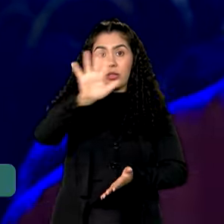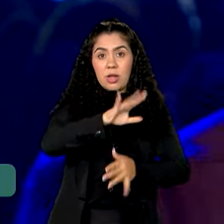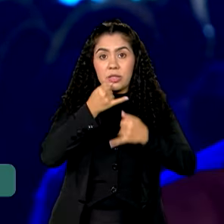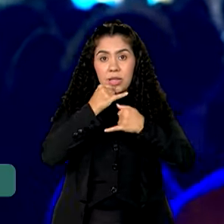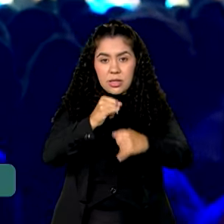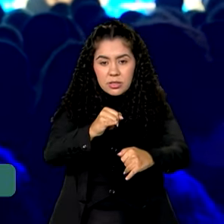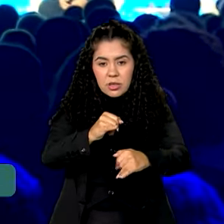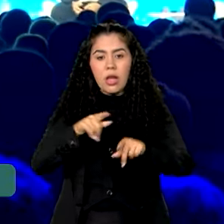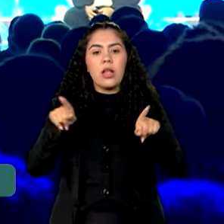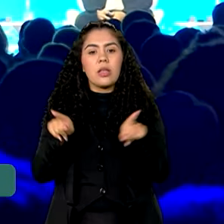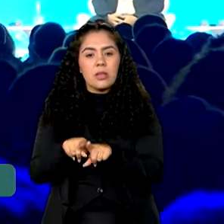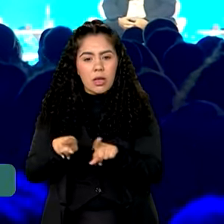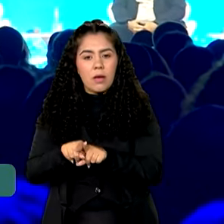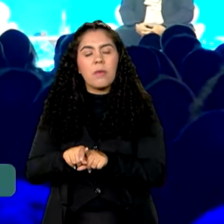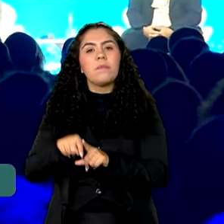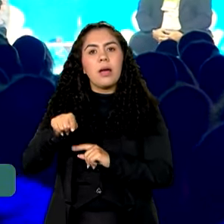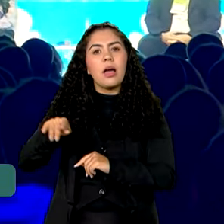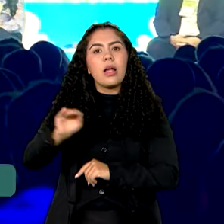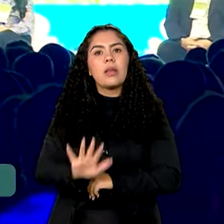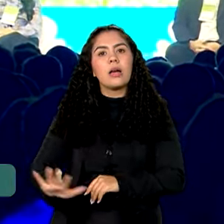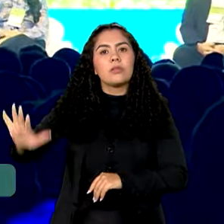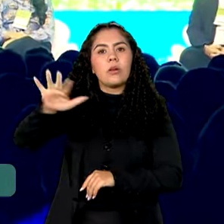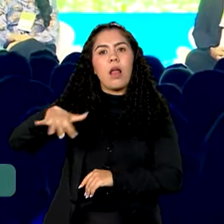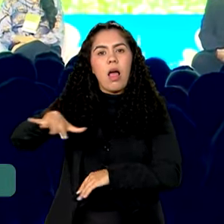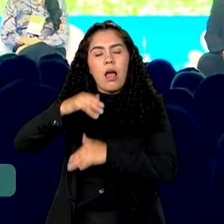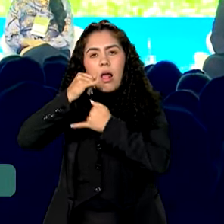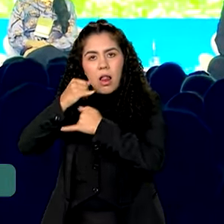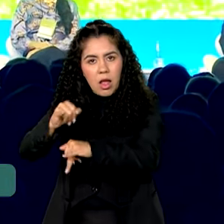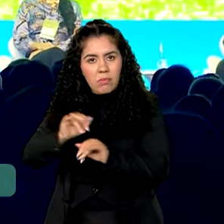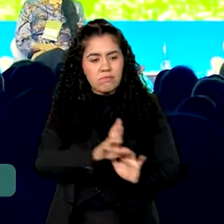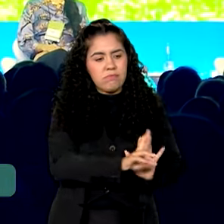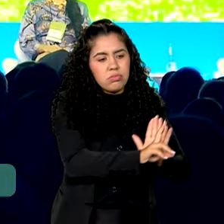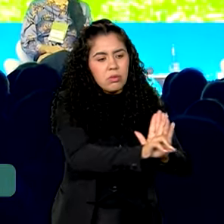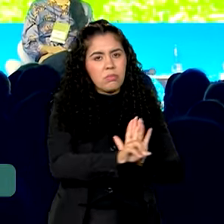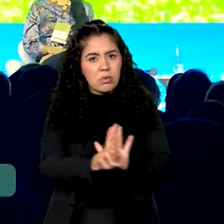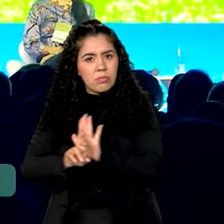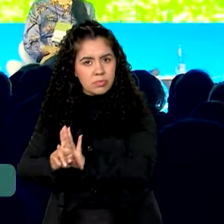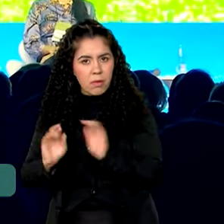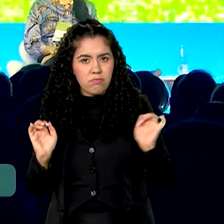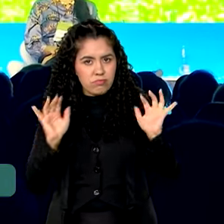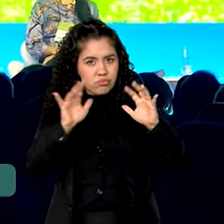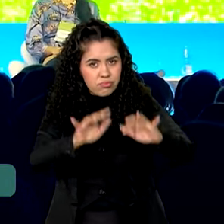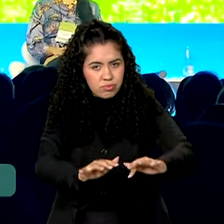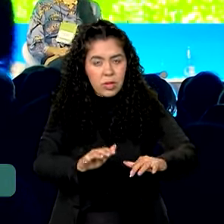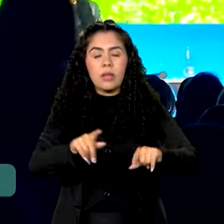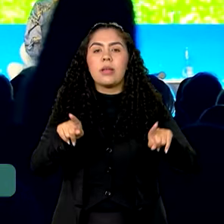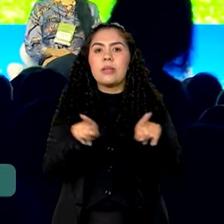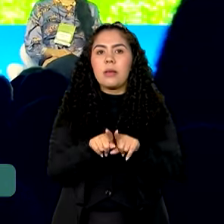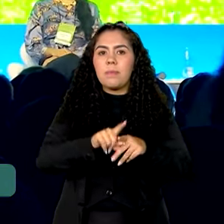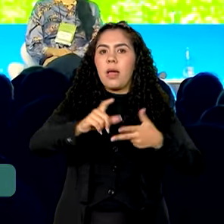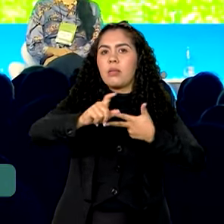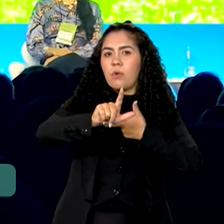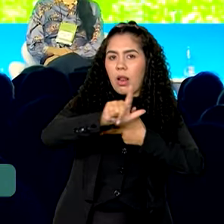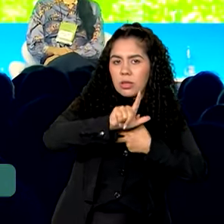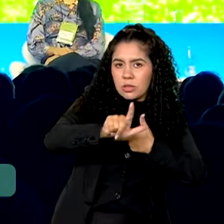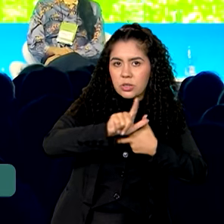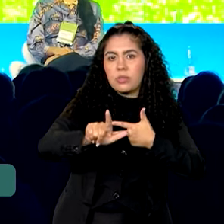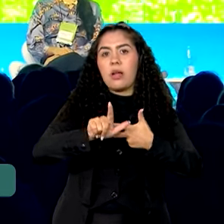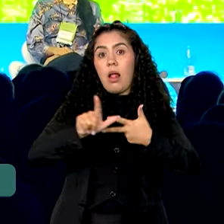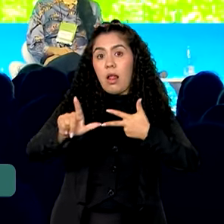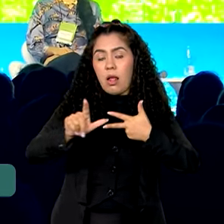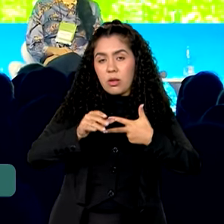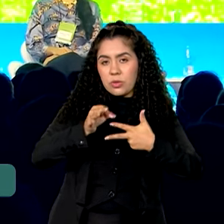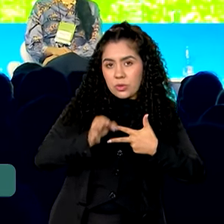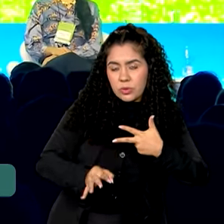Operador Nacional do Sistema Elétrico. O evento une poderes executivo, legislativo e